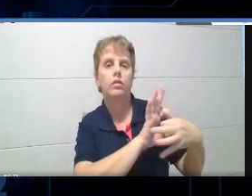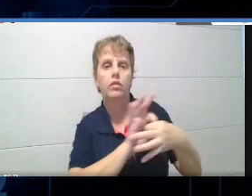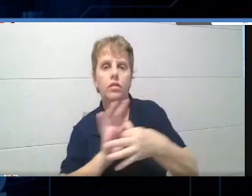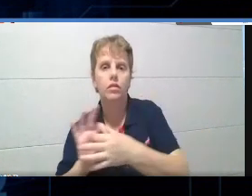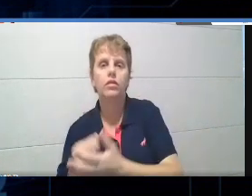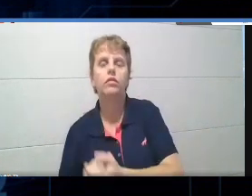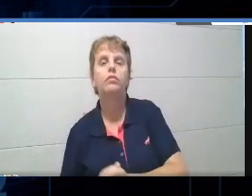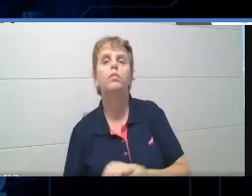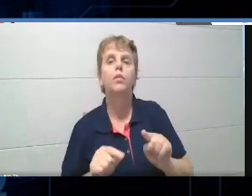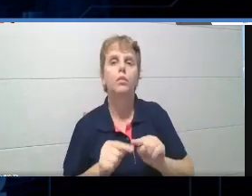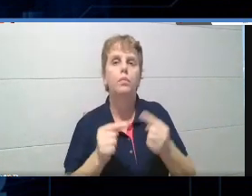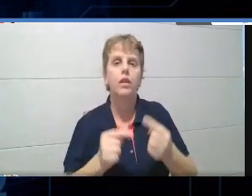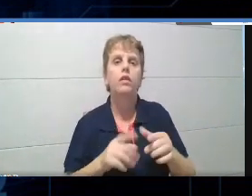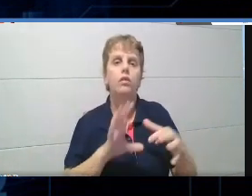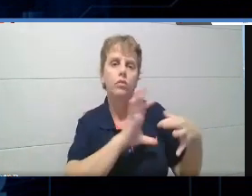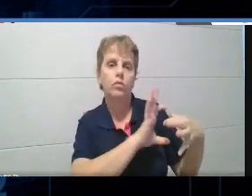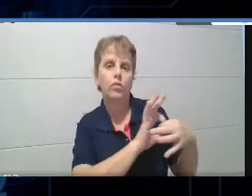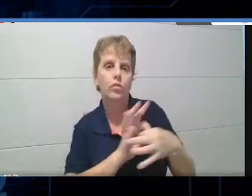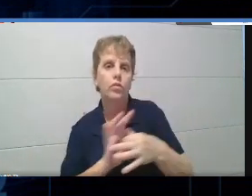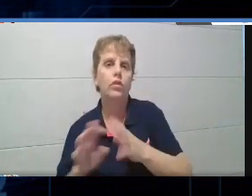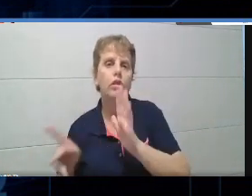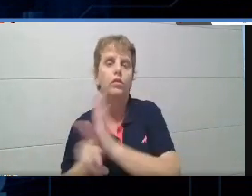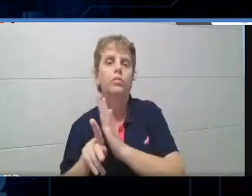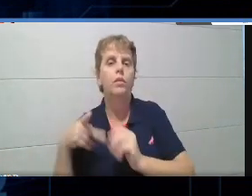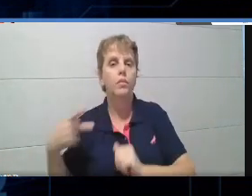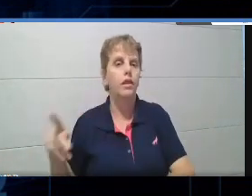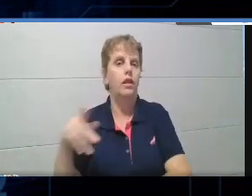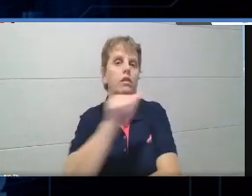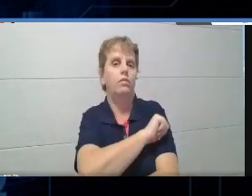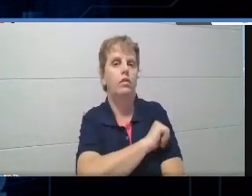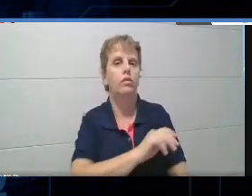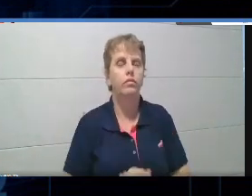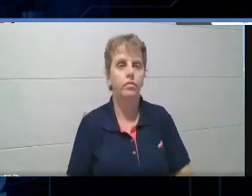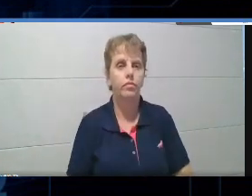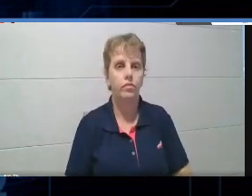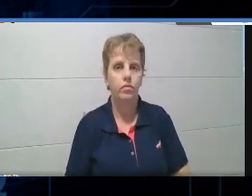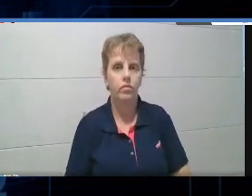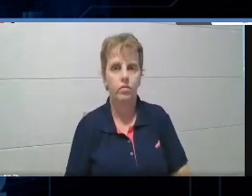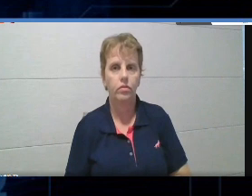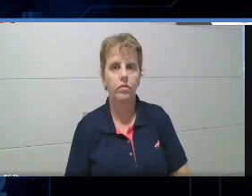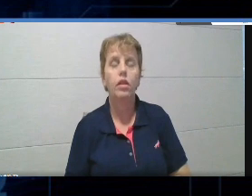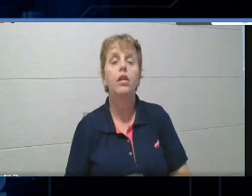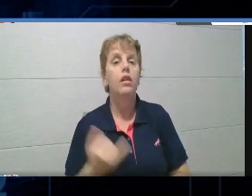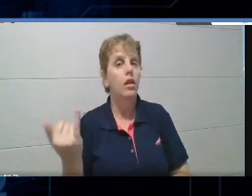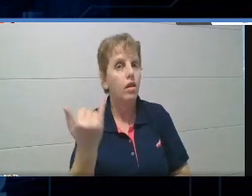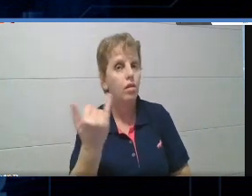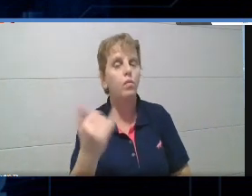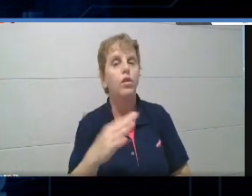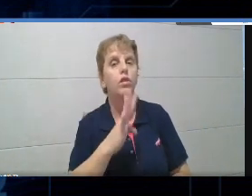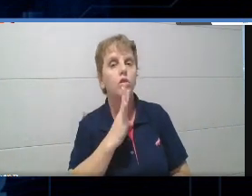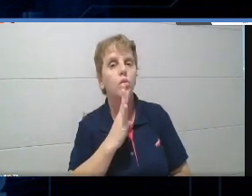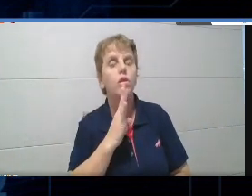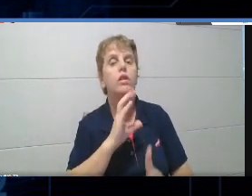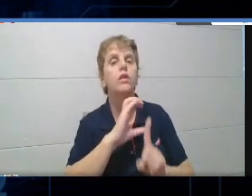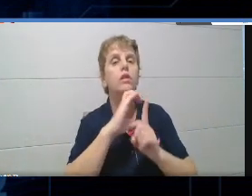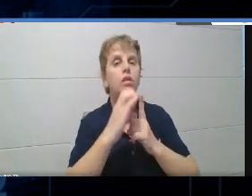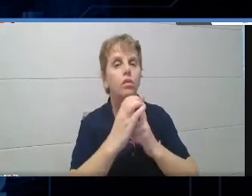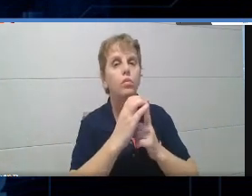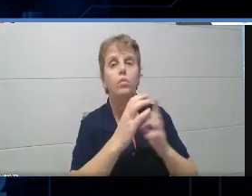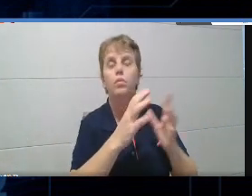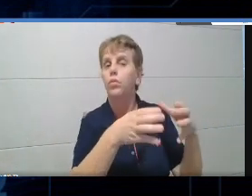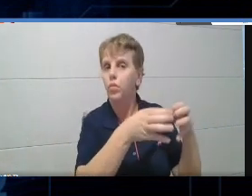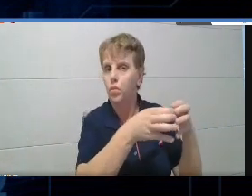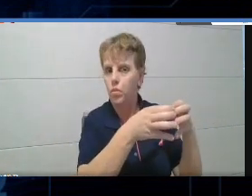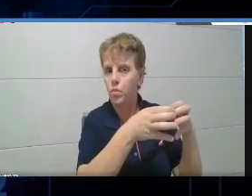mas o contexto dele, né? E não o seu contexto. A realidade daquilo que ele vive é importante conhecer a comunidade que seu aluno frequenta, né?